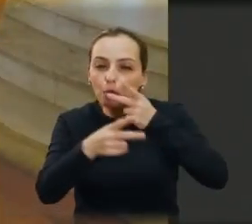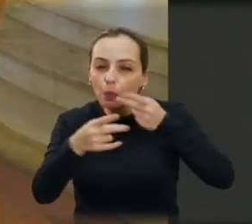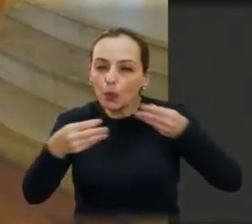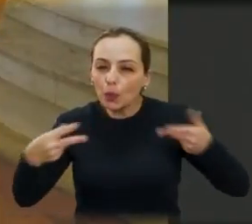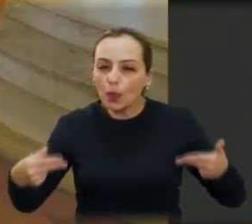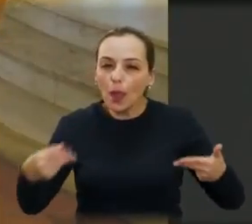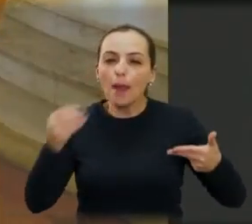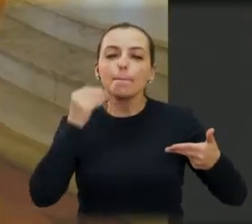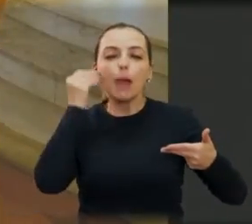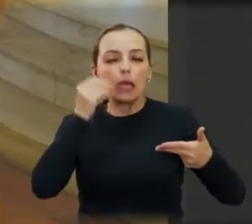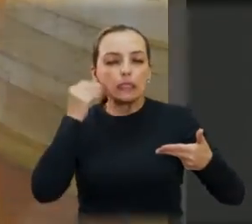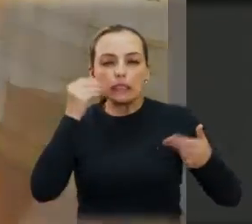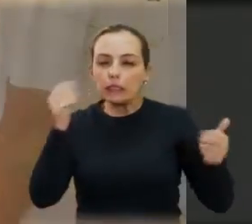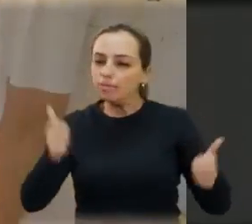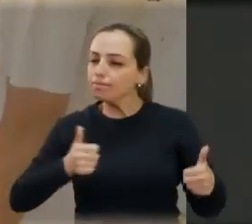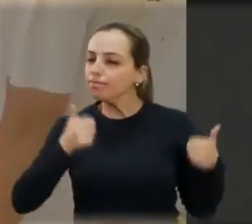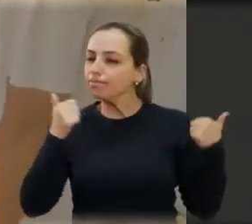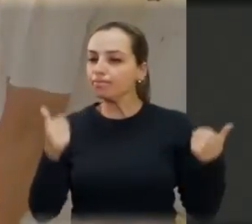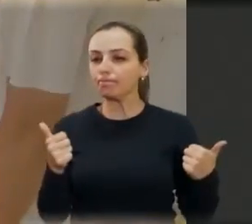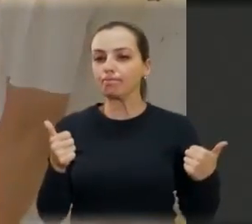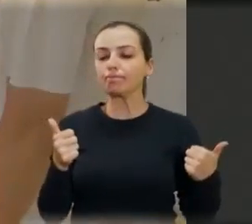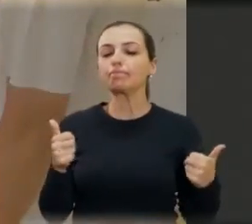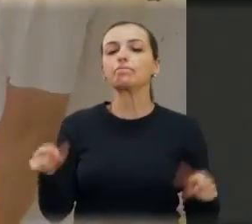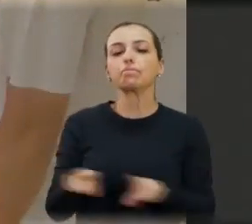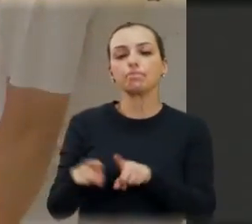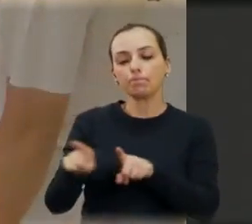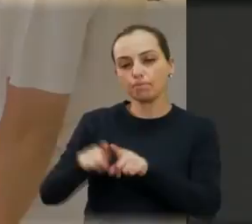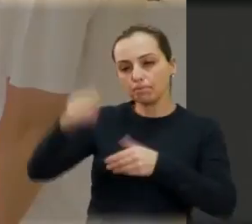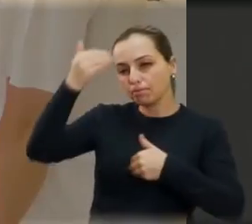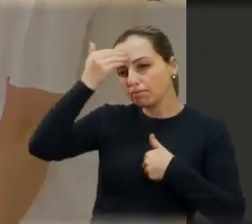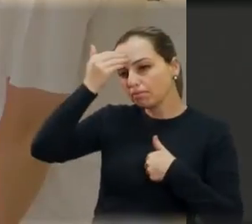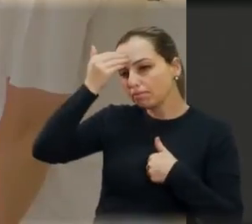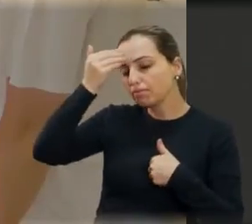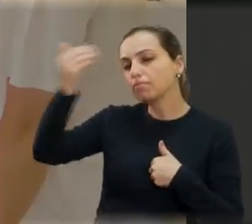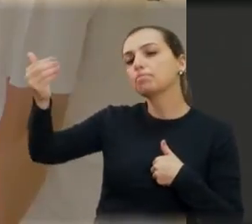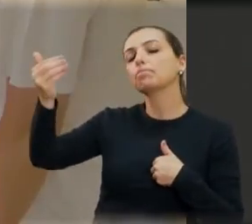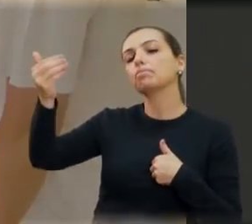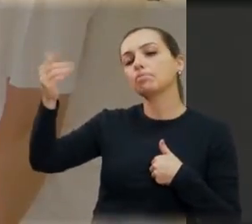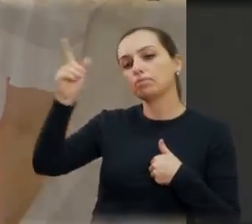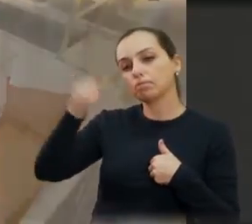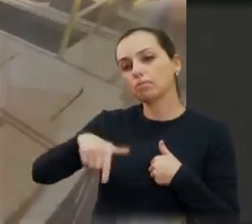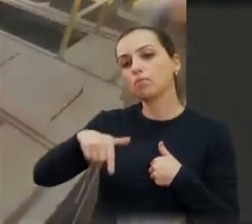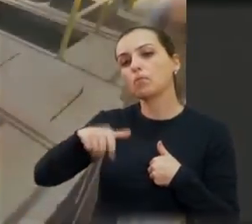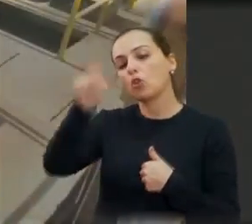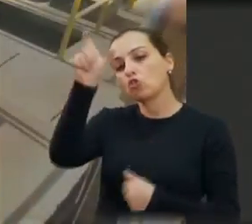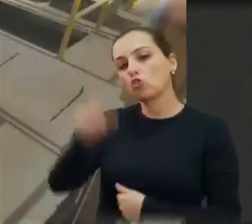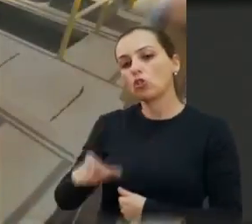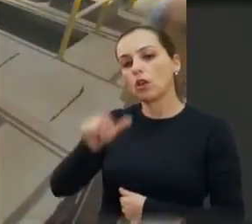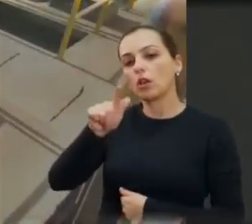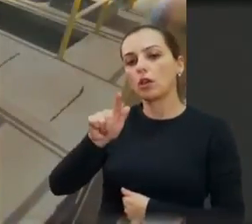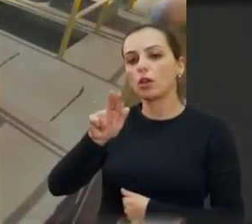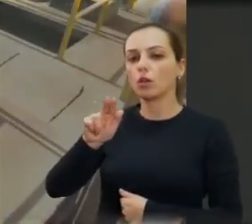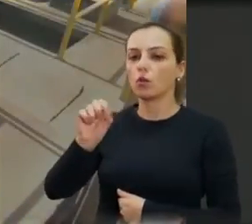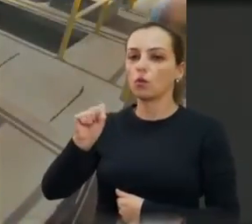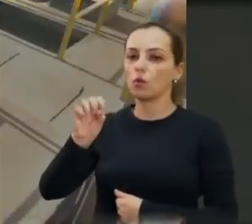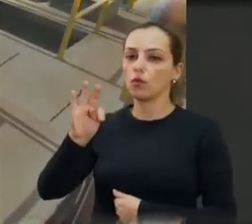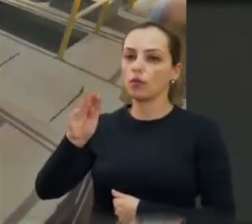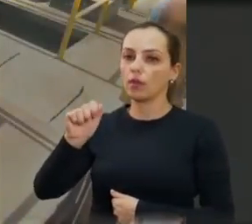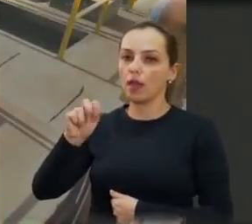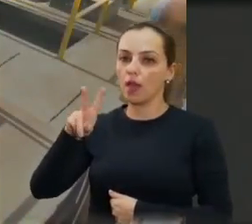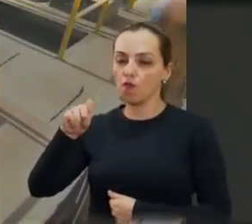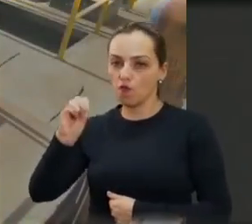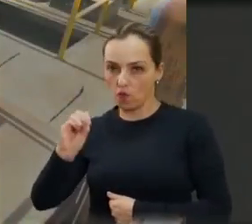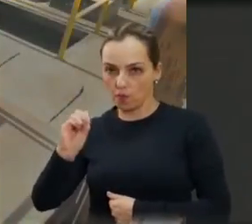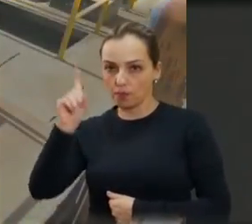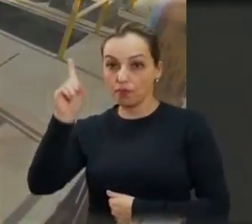falei aqui. Eu quero agradecer também, nessa ida ao DAE, ao nosso amigo Gustavo Adriano, que é o analista de